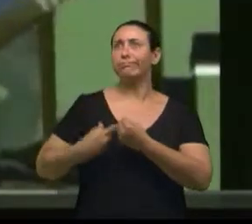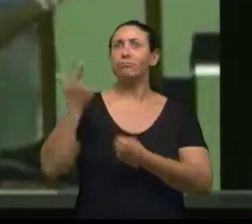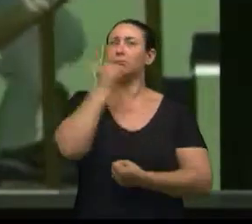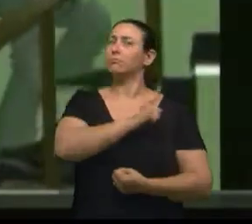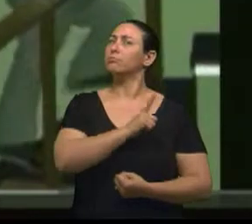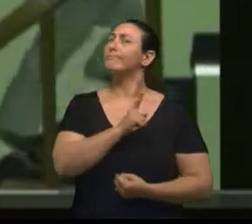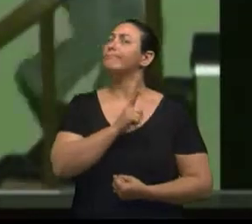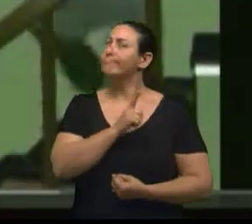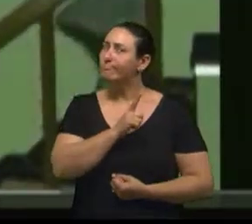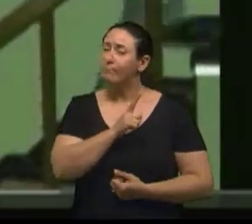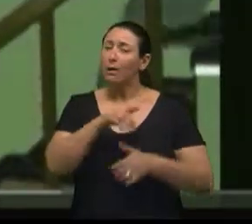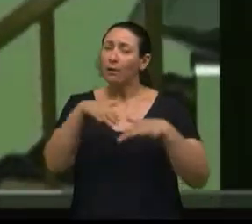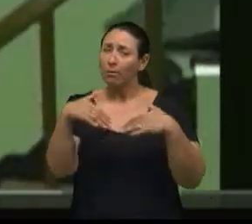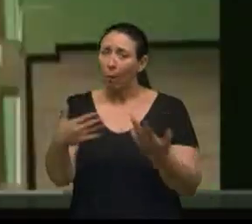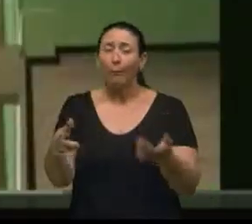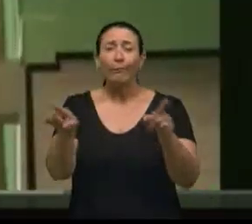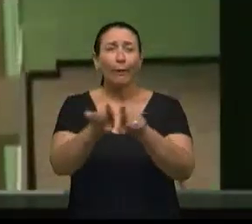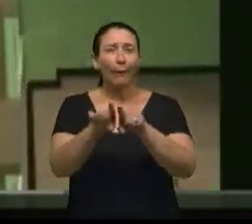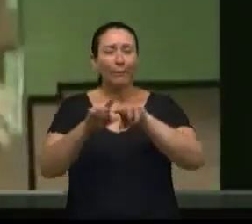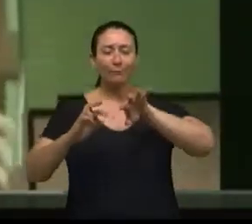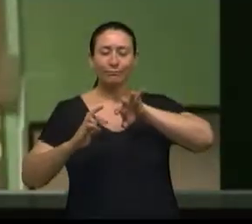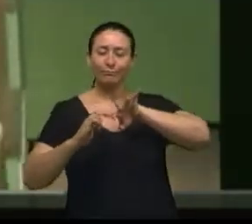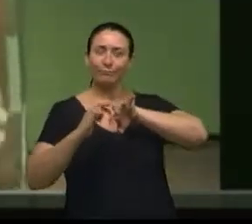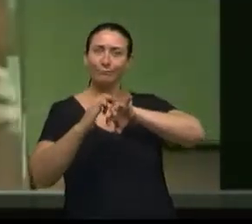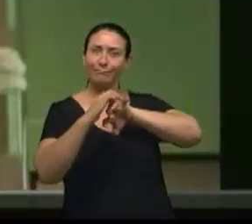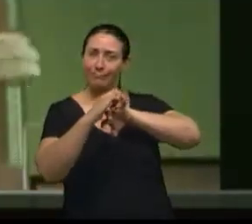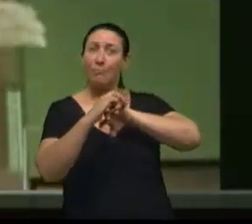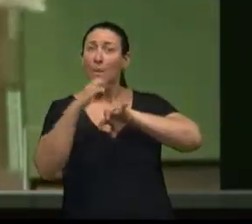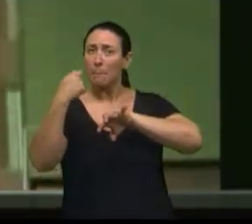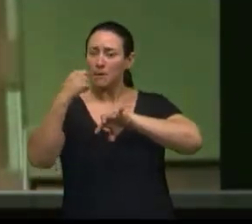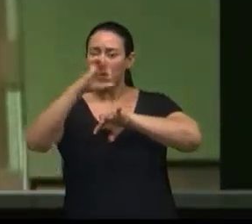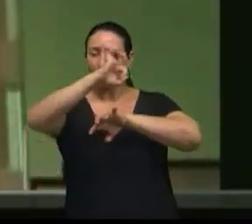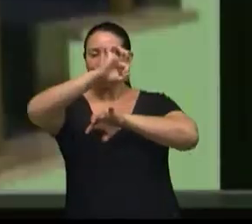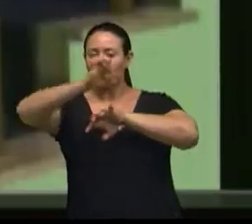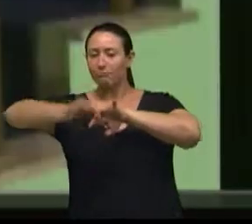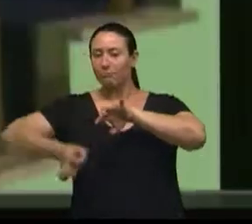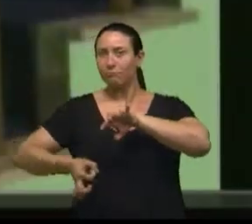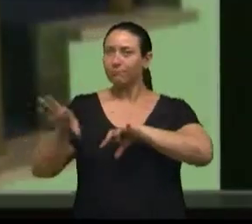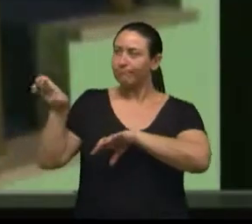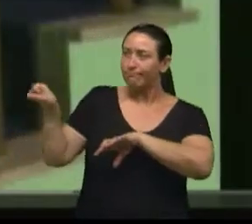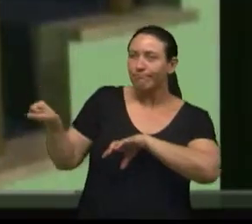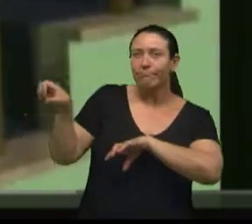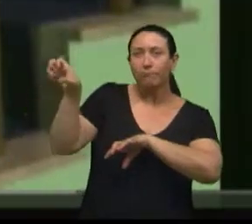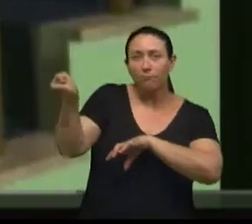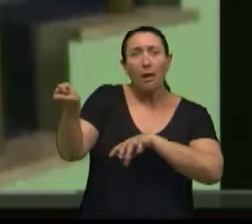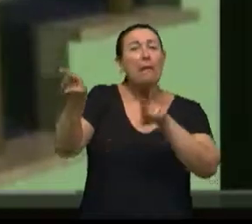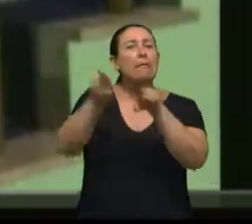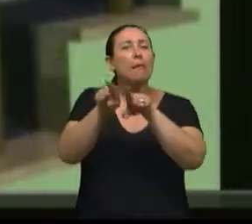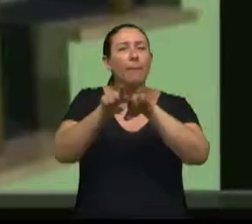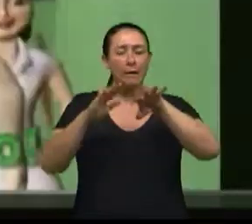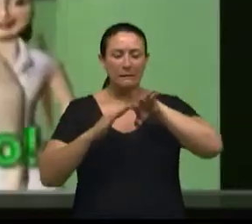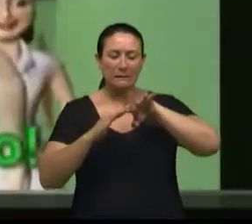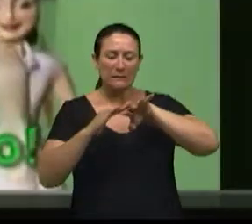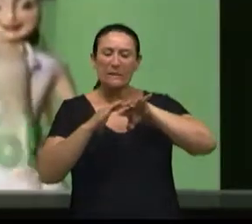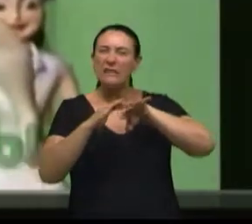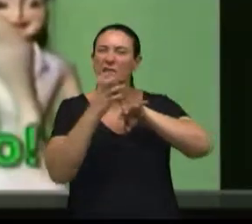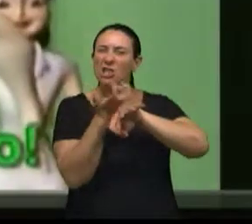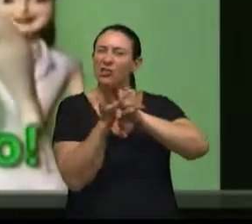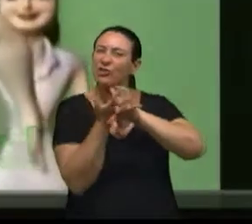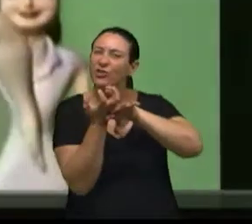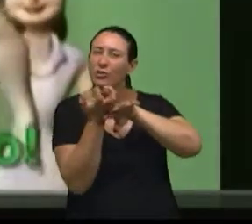Em escadas, o uso do corrimão e de lixas nos degraus são primordiais para garantir o seu uso com segurança.